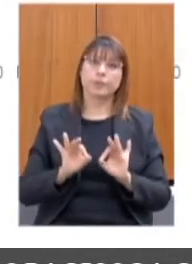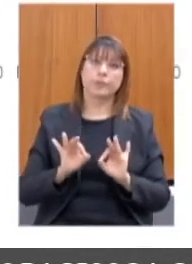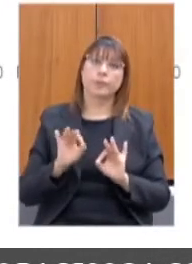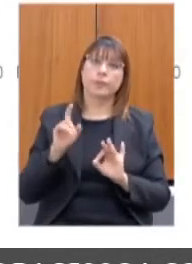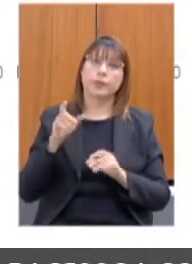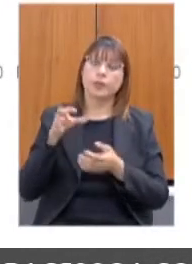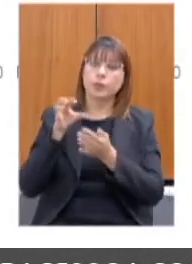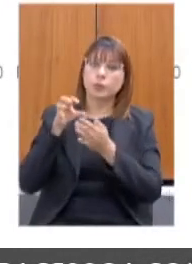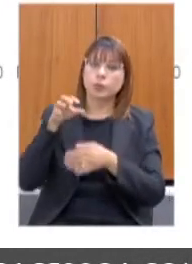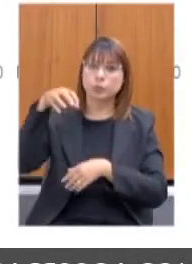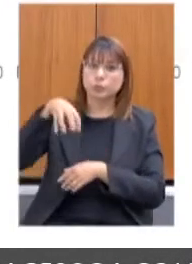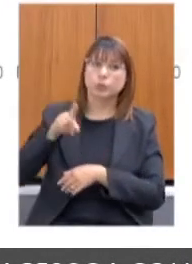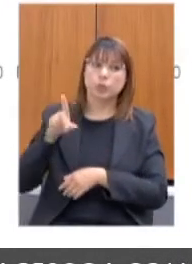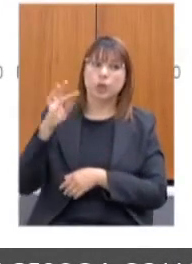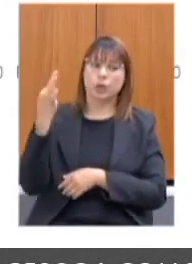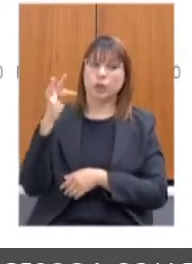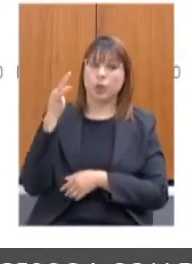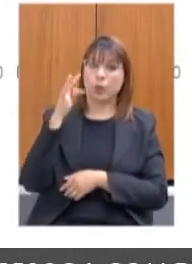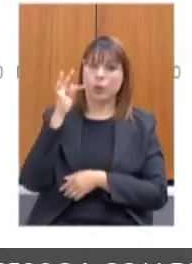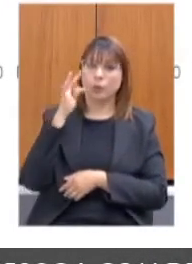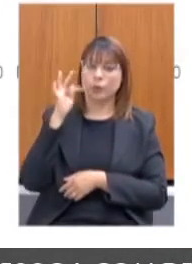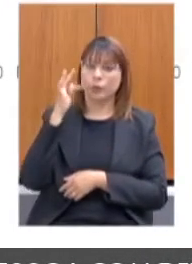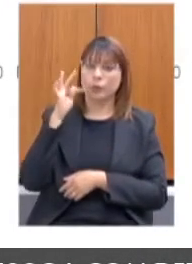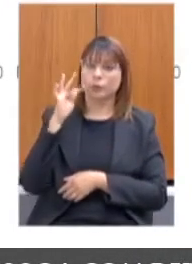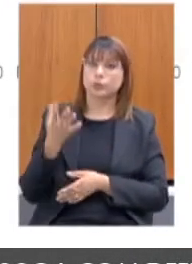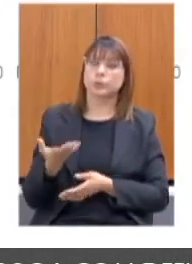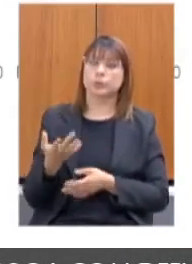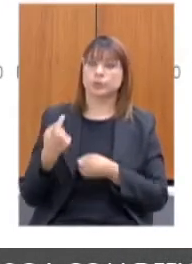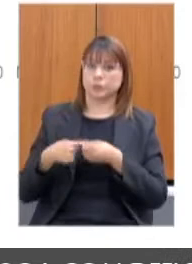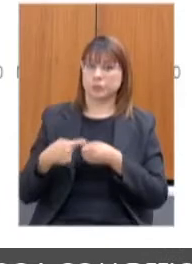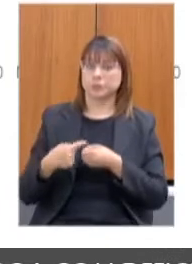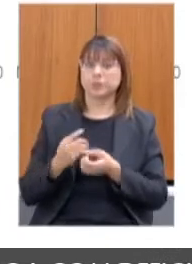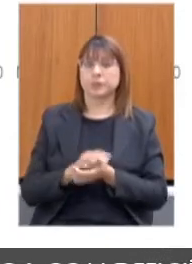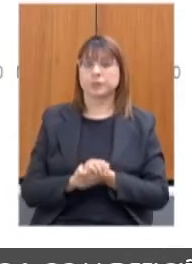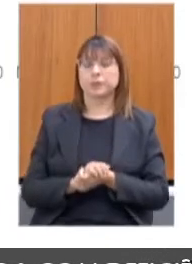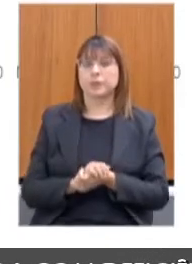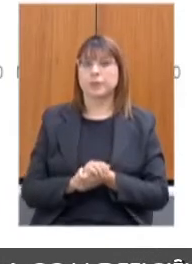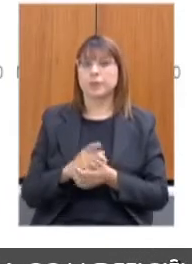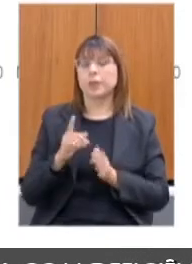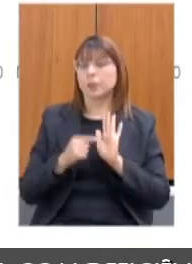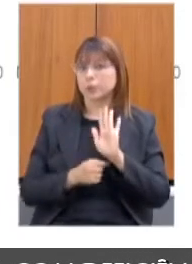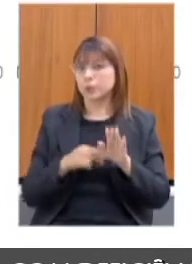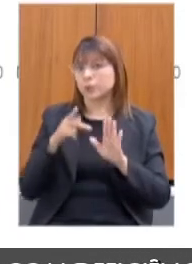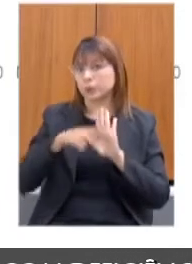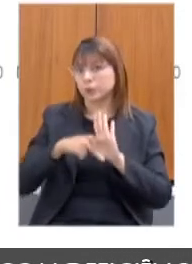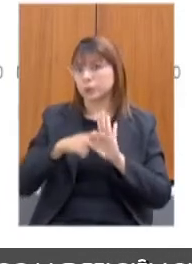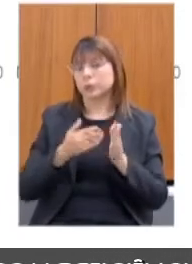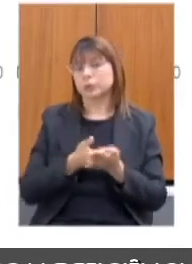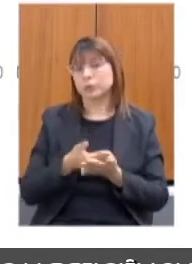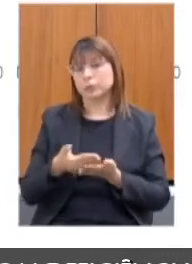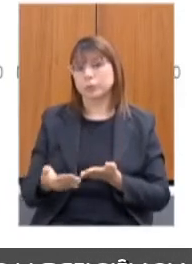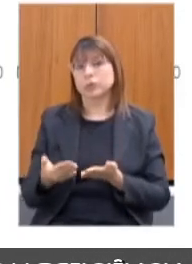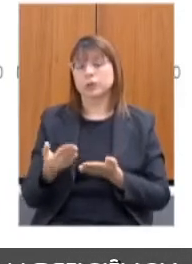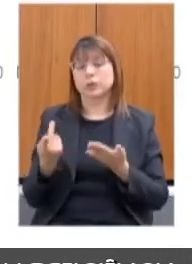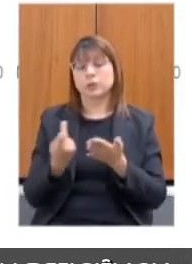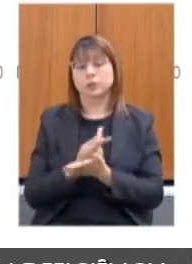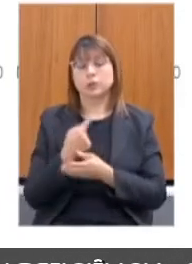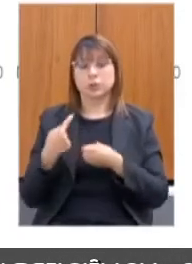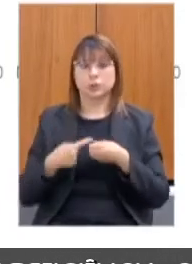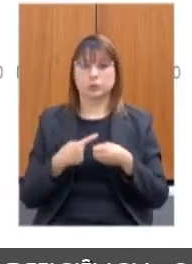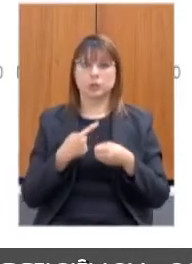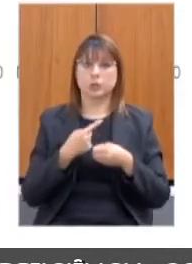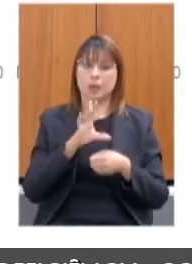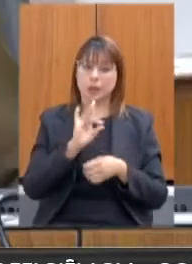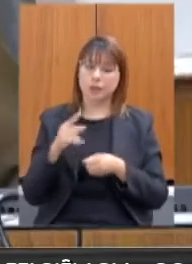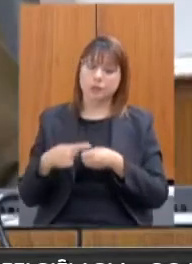de Teófilo Otônio, apresentando os projetos que serão executados em cada município a partir do mapa falado. Nós esperamos